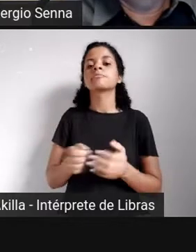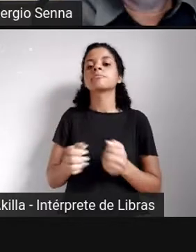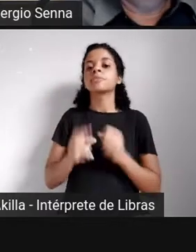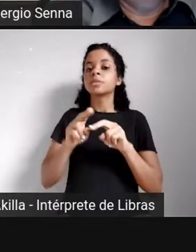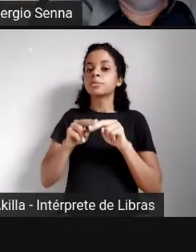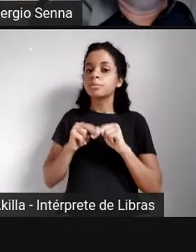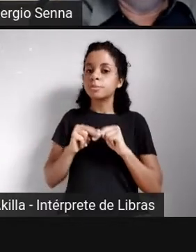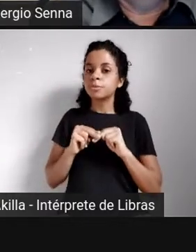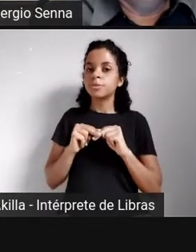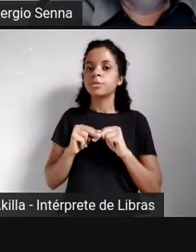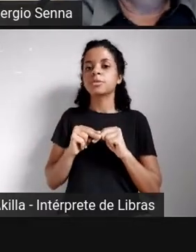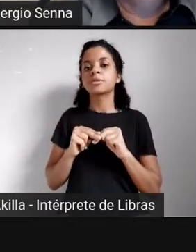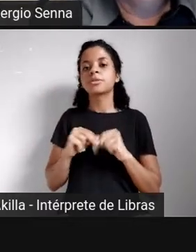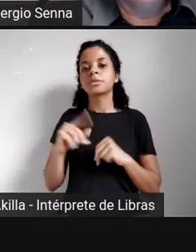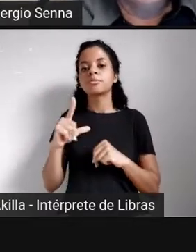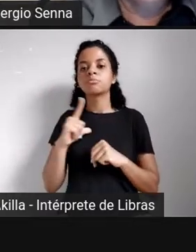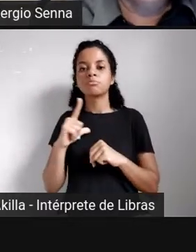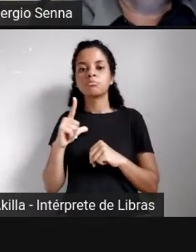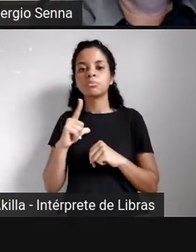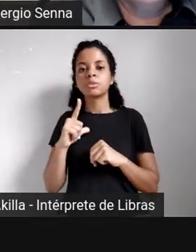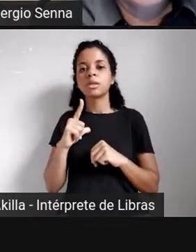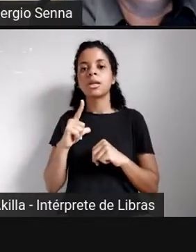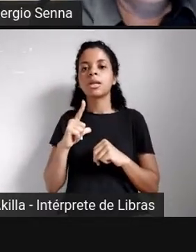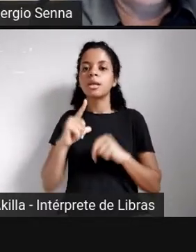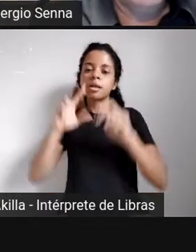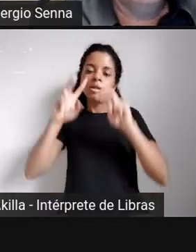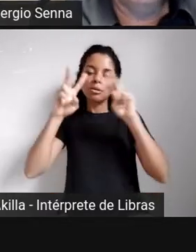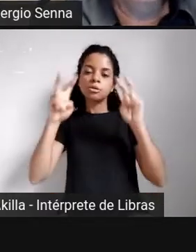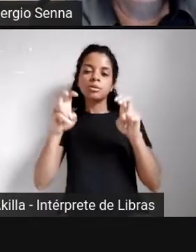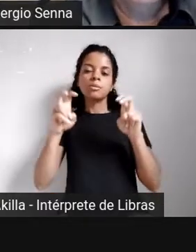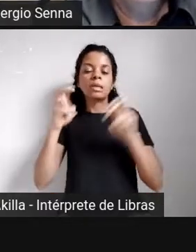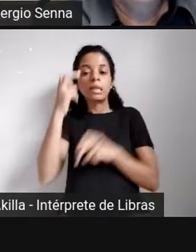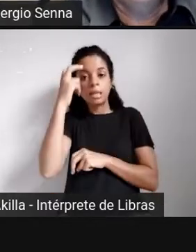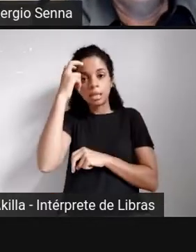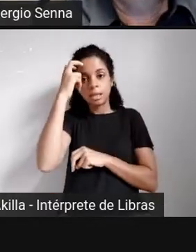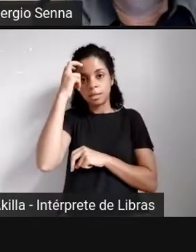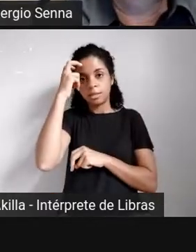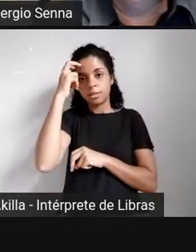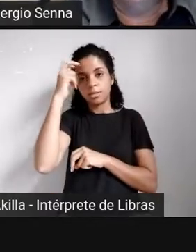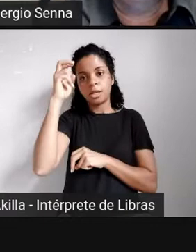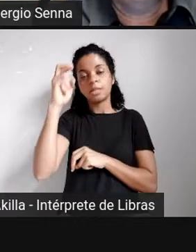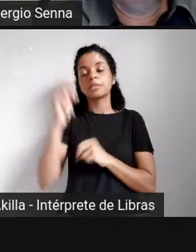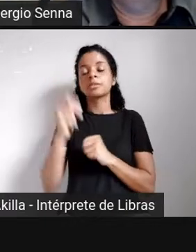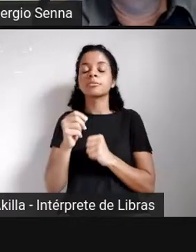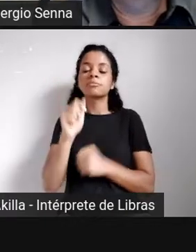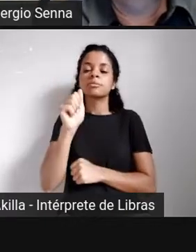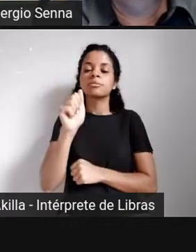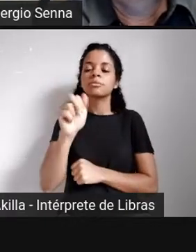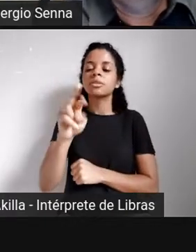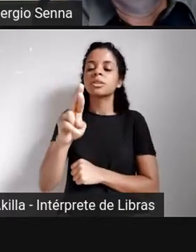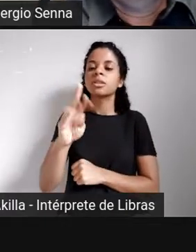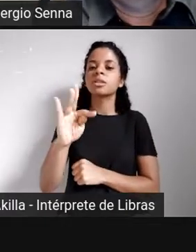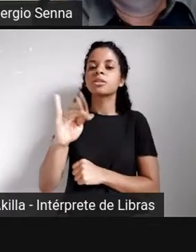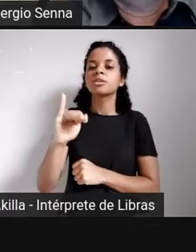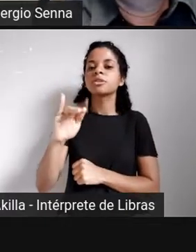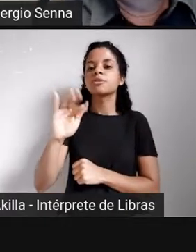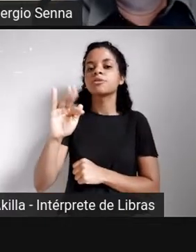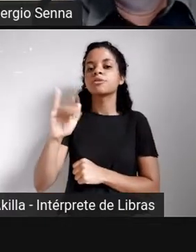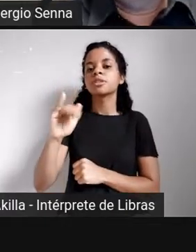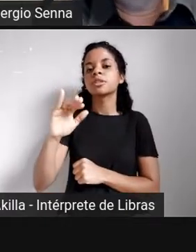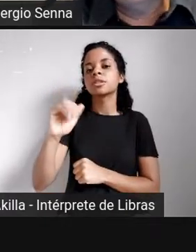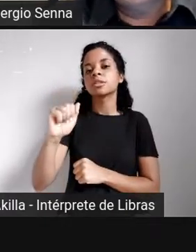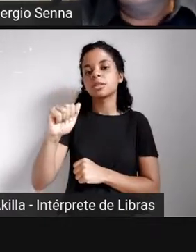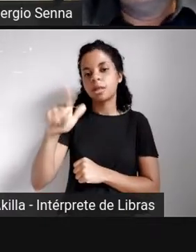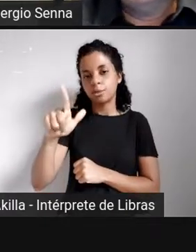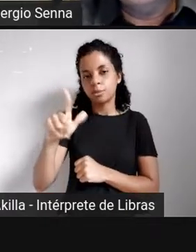tangenciando essa questão das inteligências artificiais, que é o que nós vamos tratar hoje. O